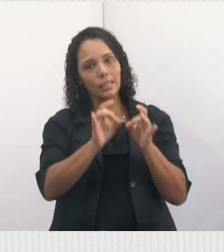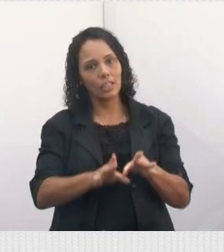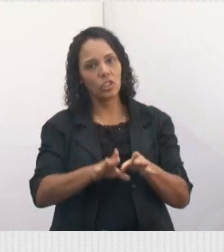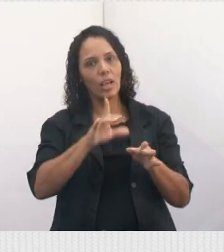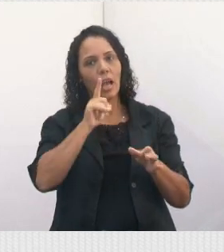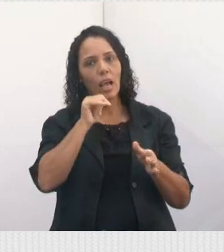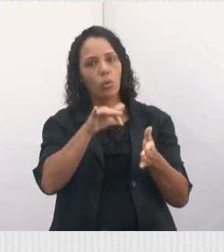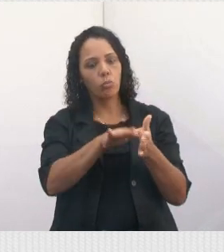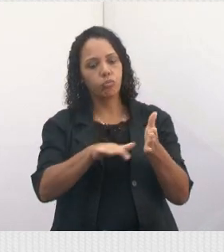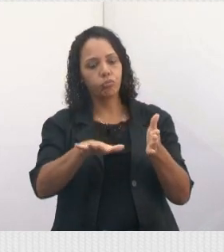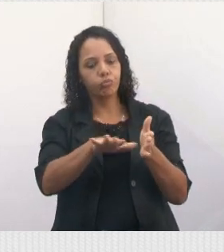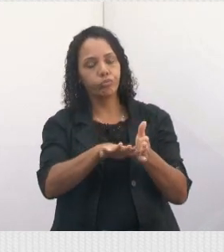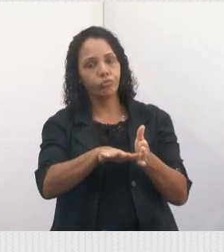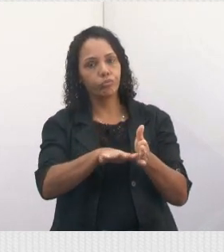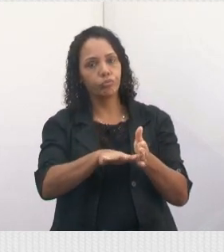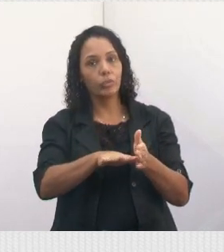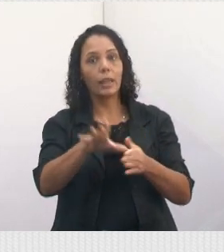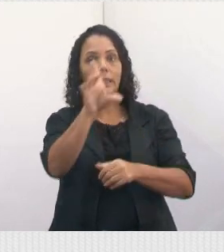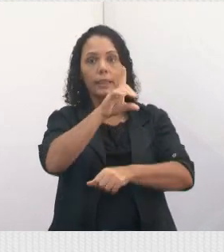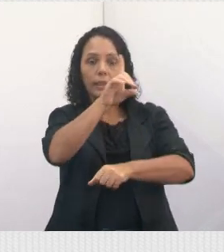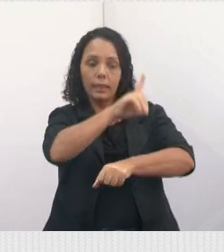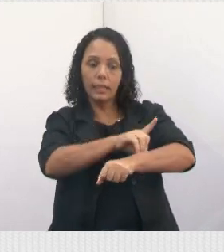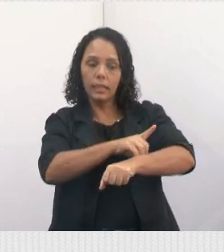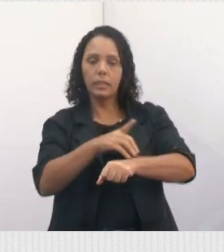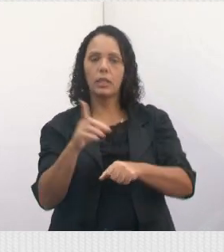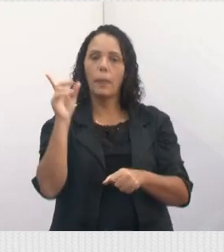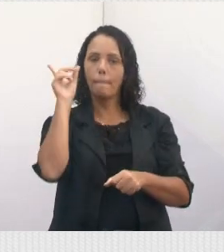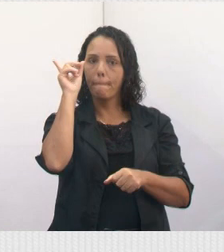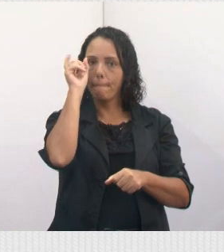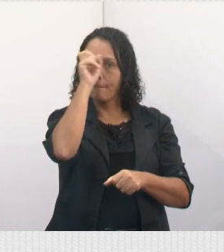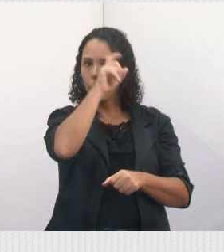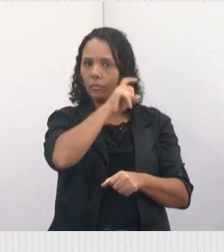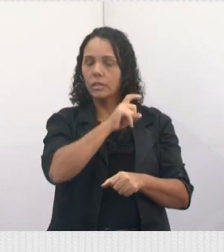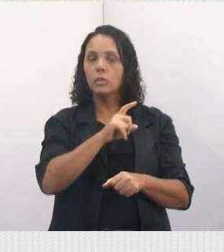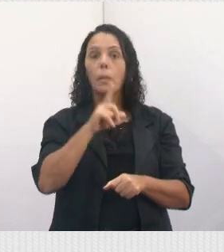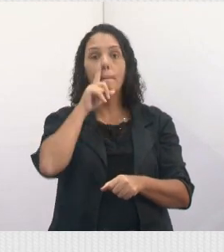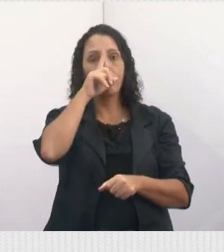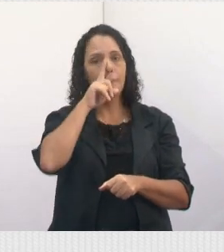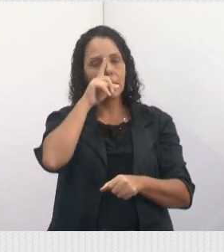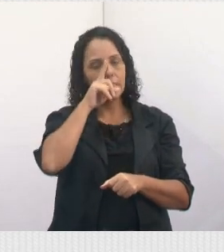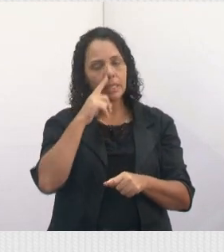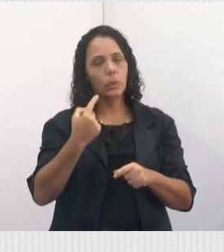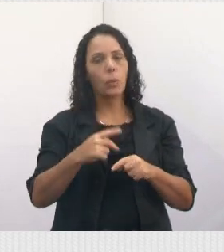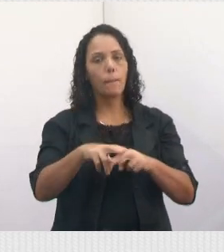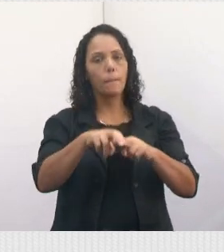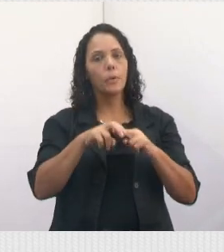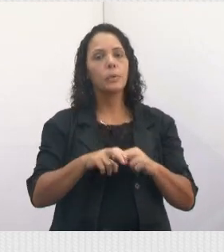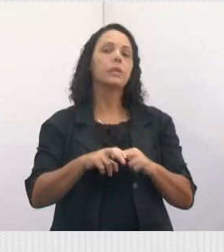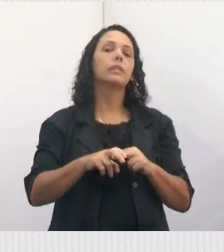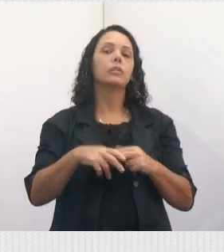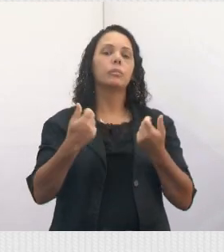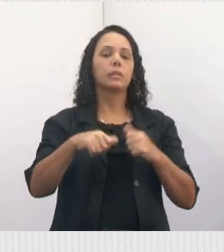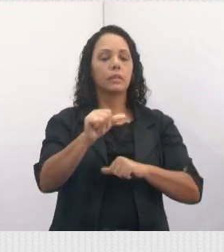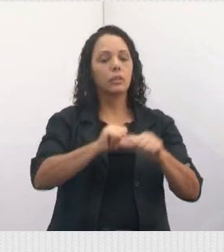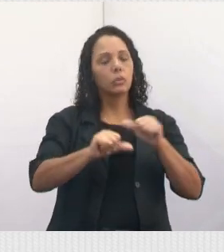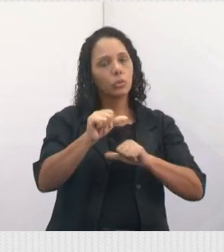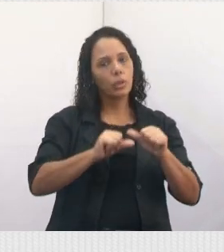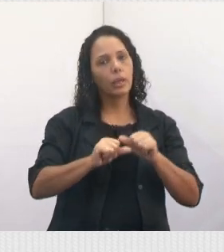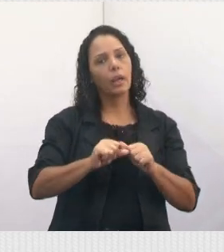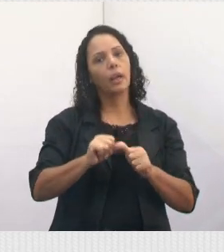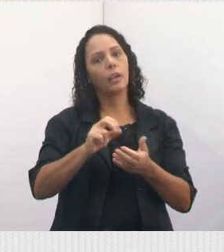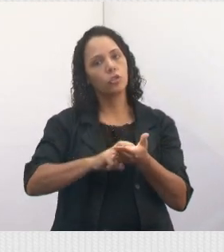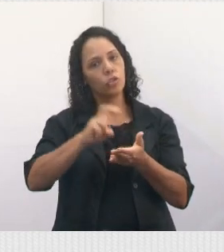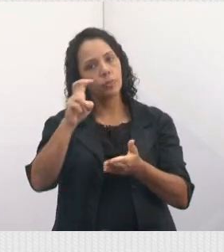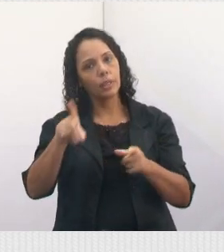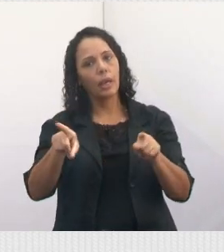você troca a água, à noite você troca a água. Isso eu faço na minha casa, tá? Com todos os meus animais. Todos eu troco a água duas vezes por dia. Tá bom?